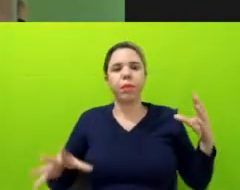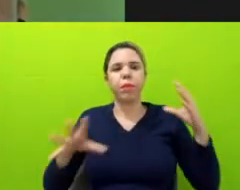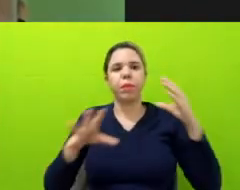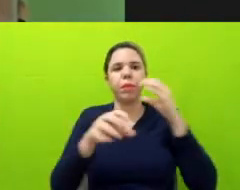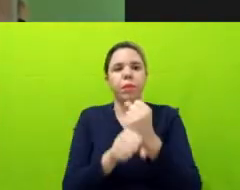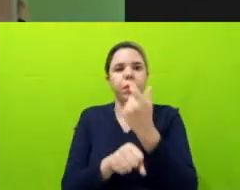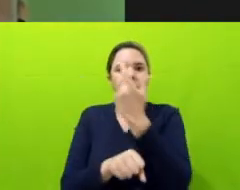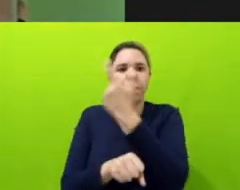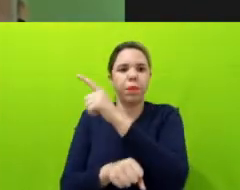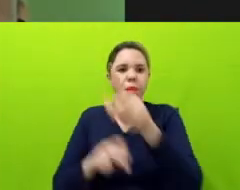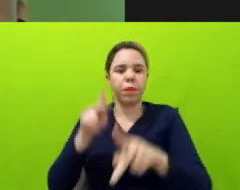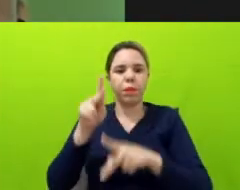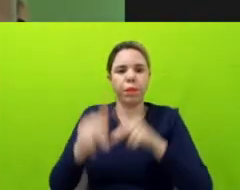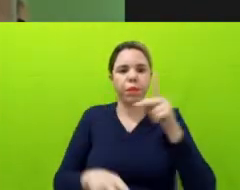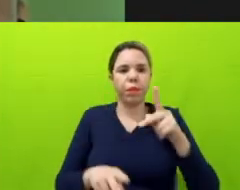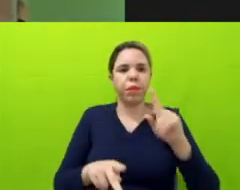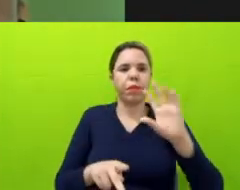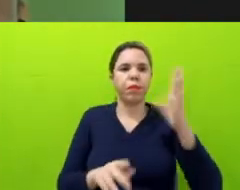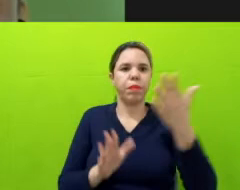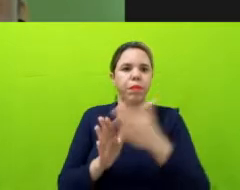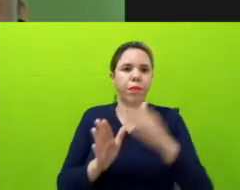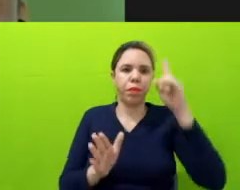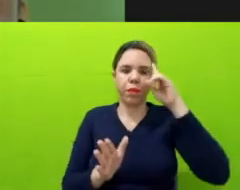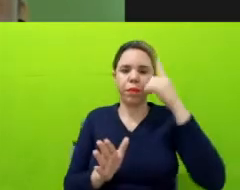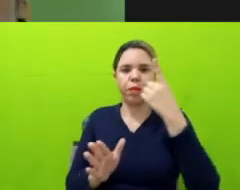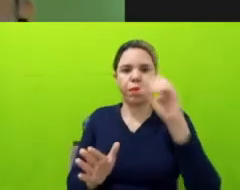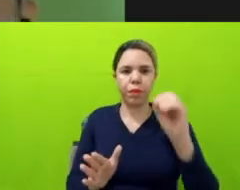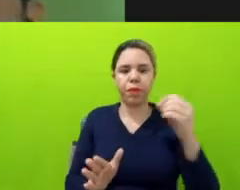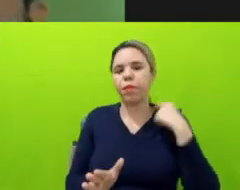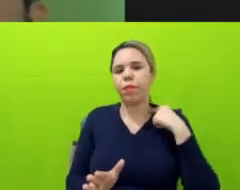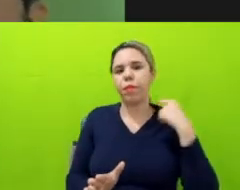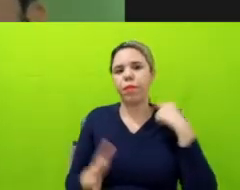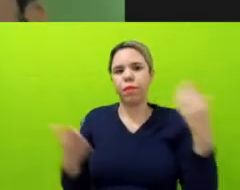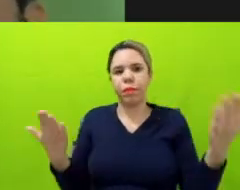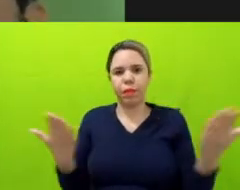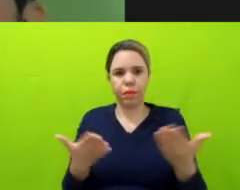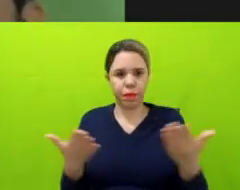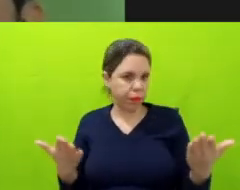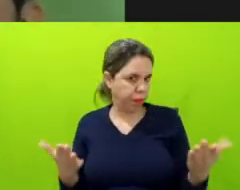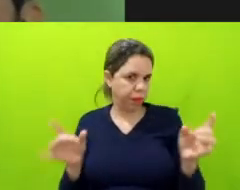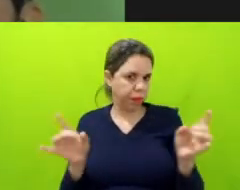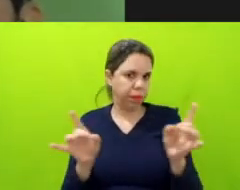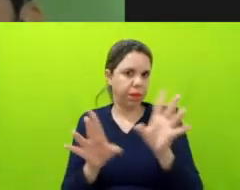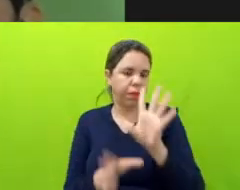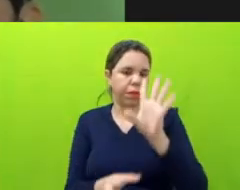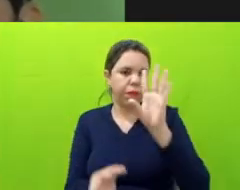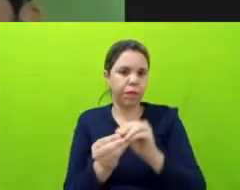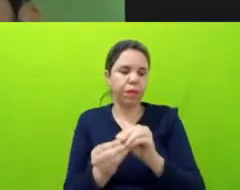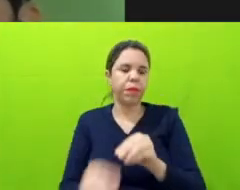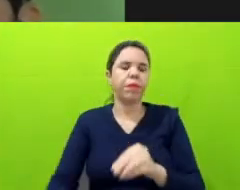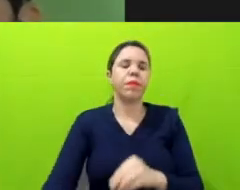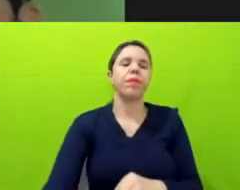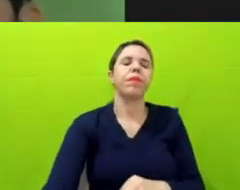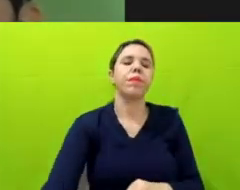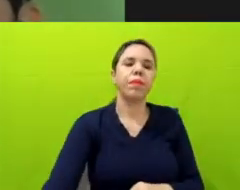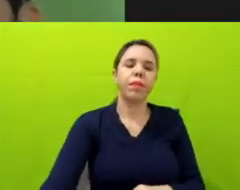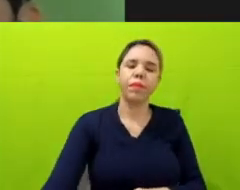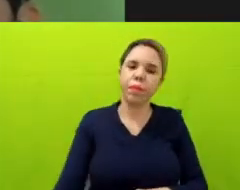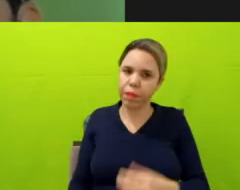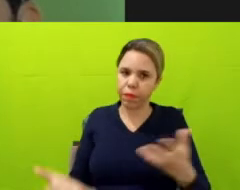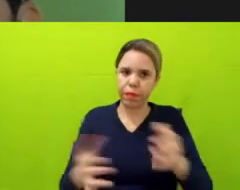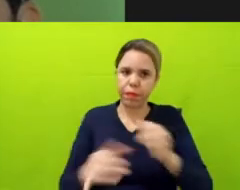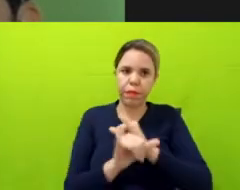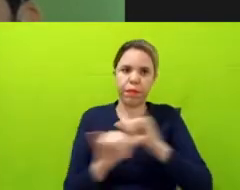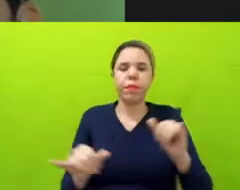mesas que têm ocorrido desde o dia 10 de maio, e hoje estamos encerrando esse ciclo de debates, mas queria dizer que para